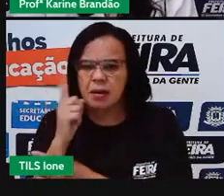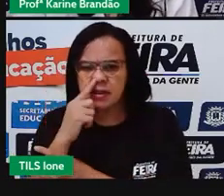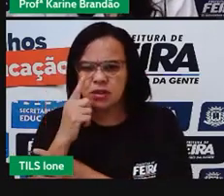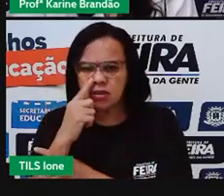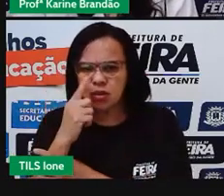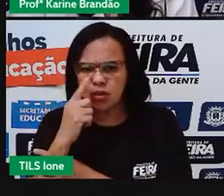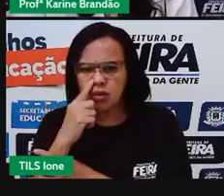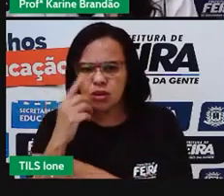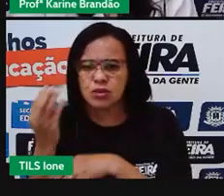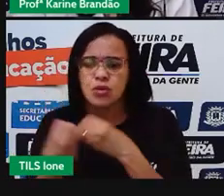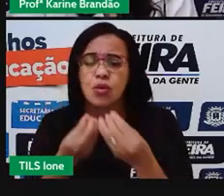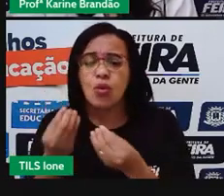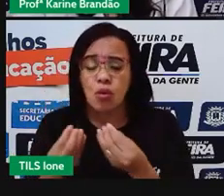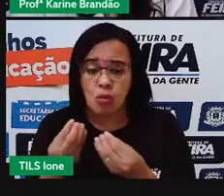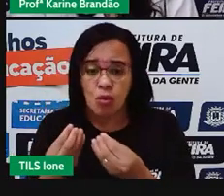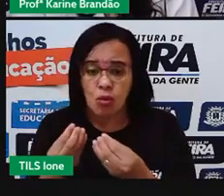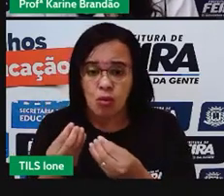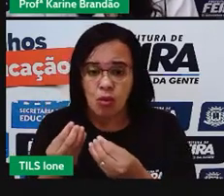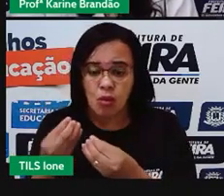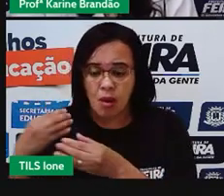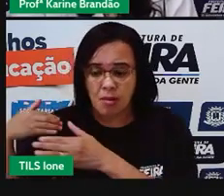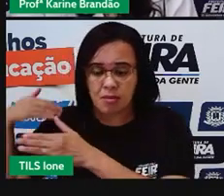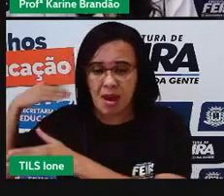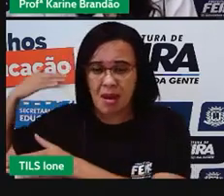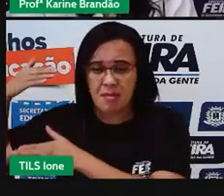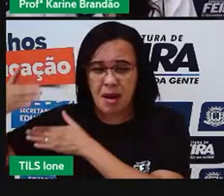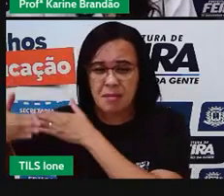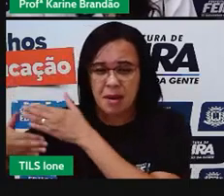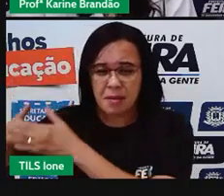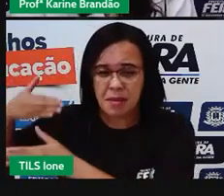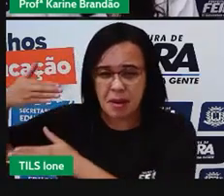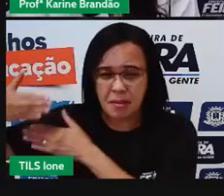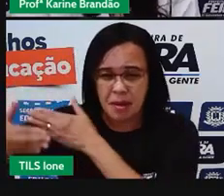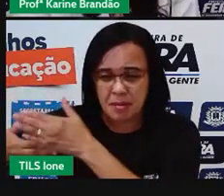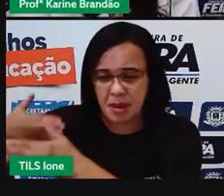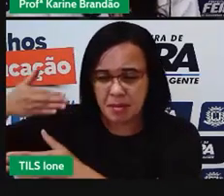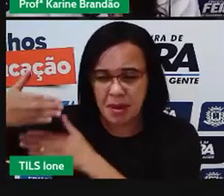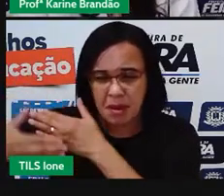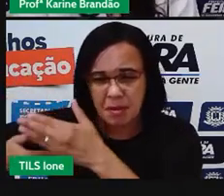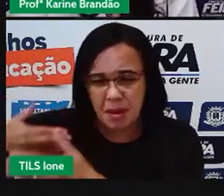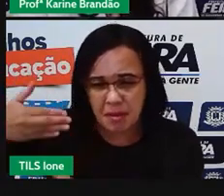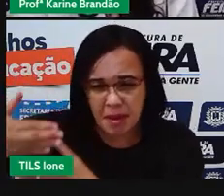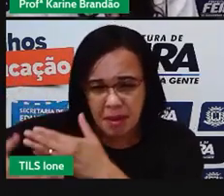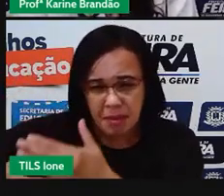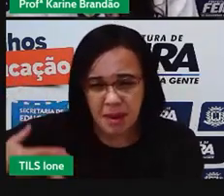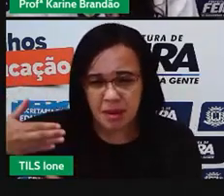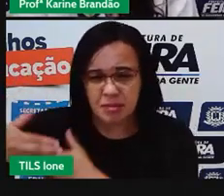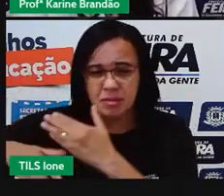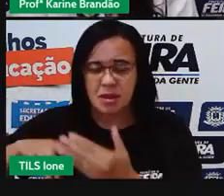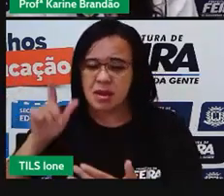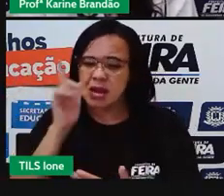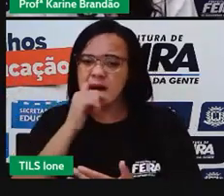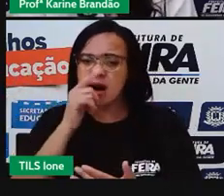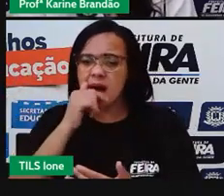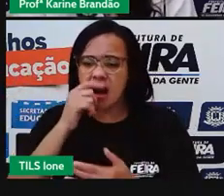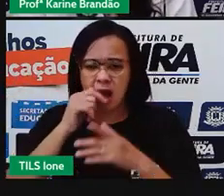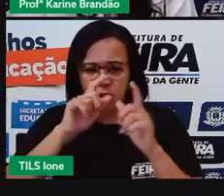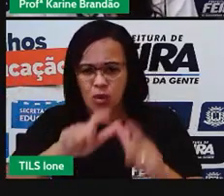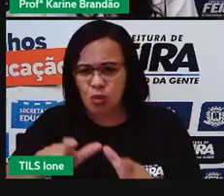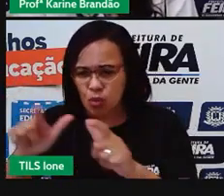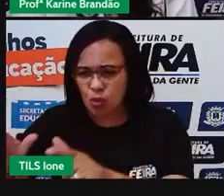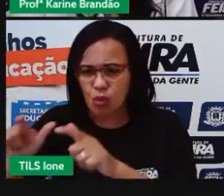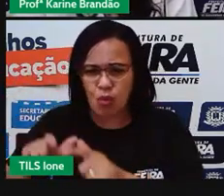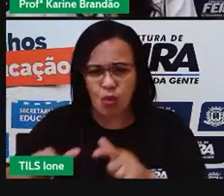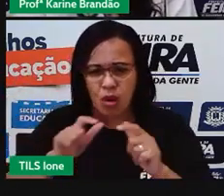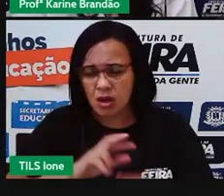consumindo e poluindo a água de diversas bacias hidrográficas. Inclusive, de diversos países diferentes,